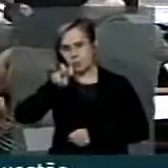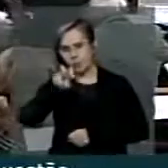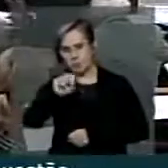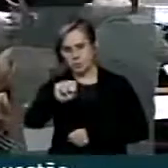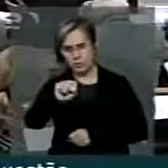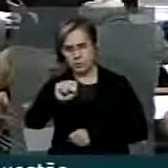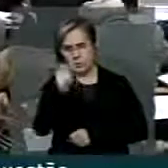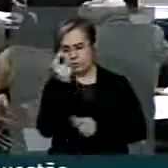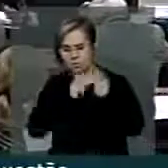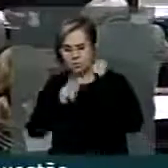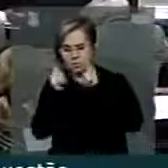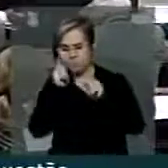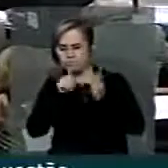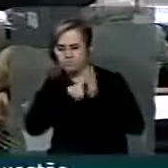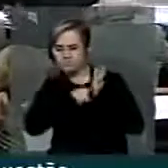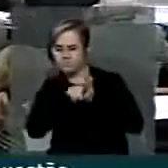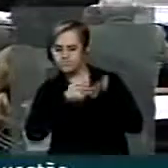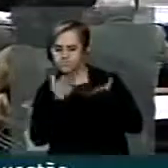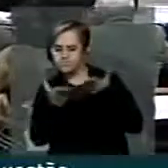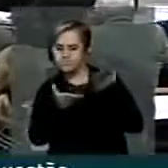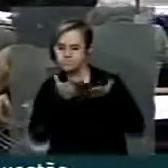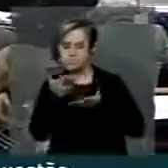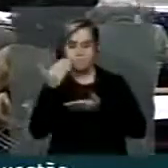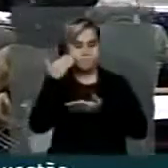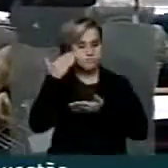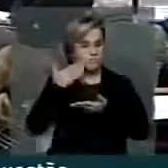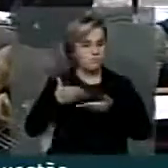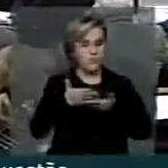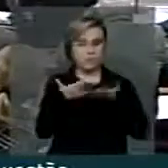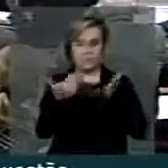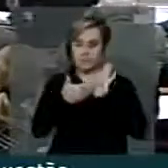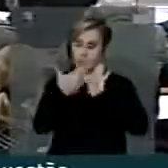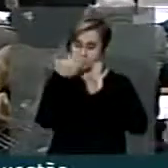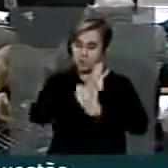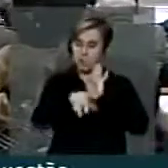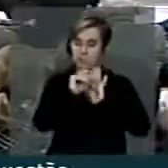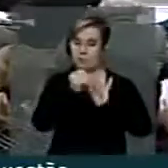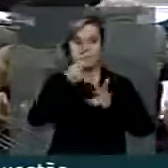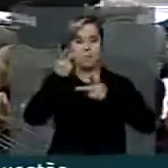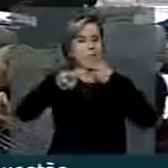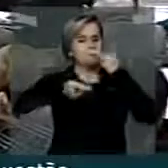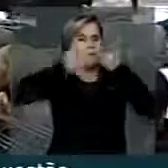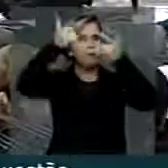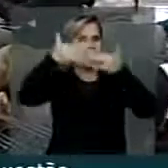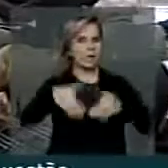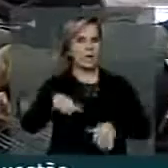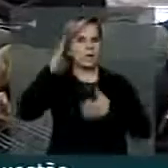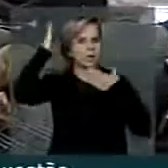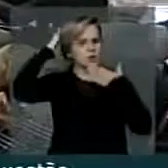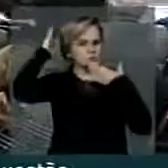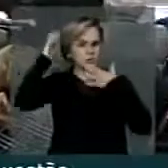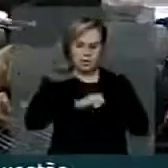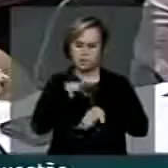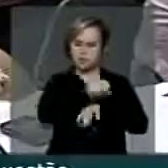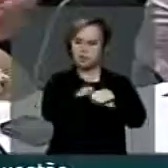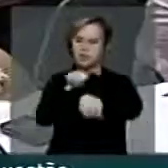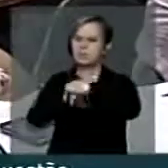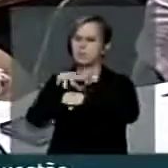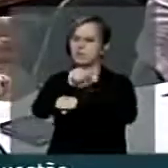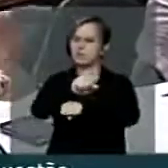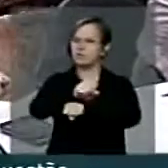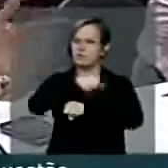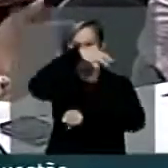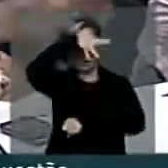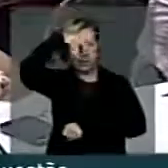para a gente poder ter uma dimensão. Essa é a prova de que esse discurso de que o índio são invasores, de que Mato